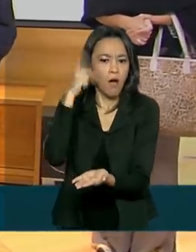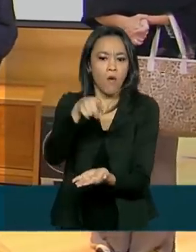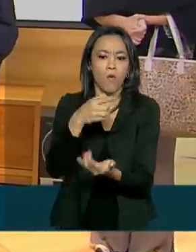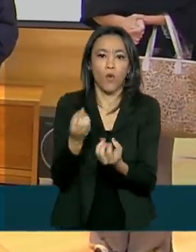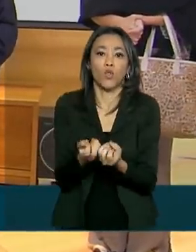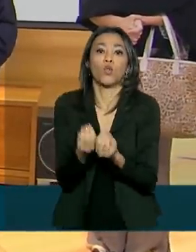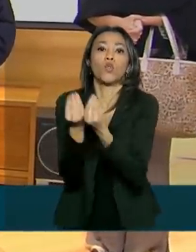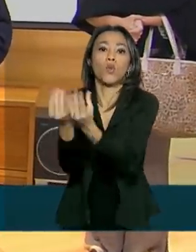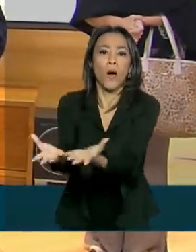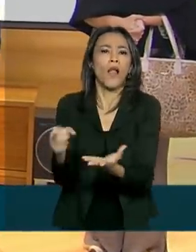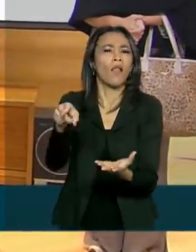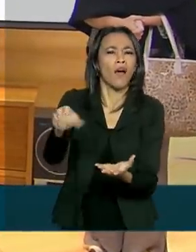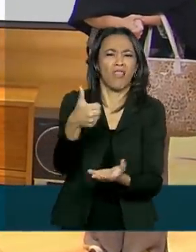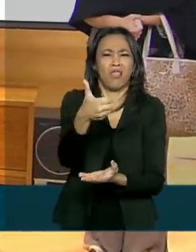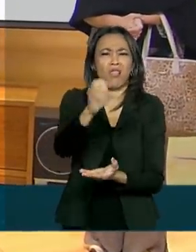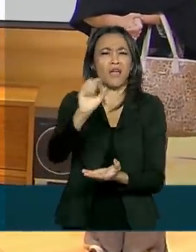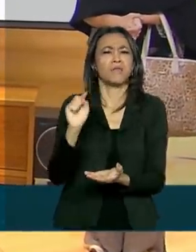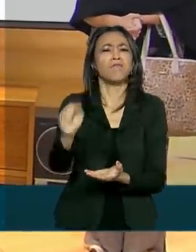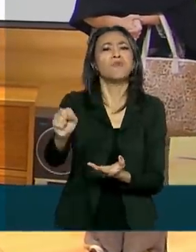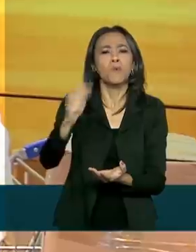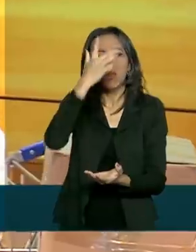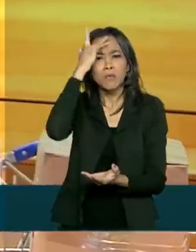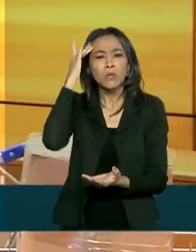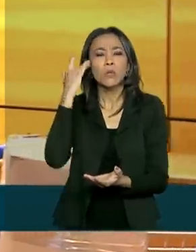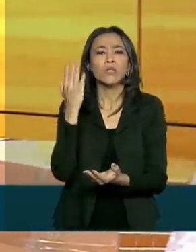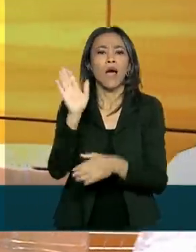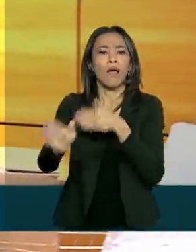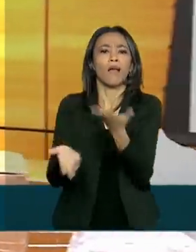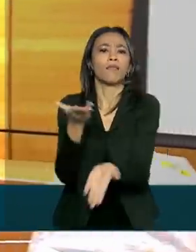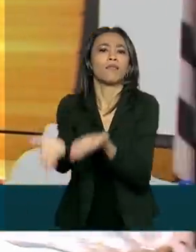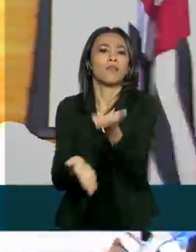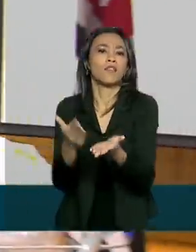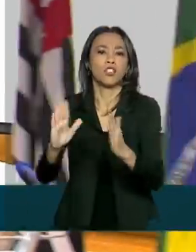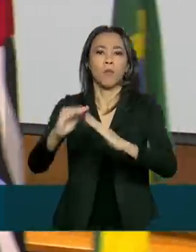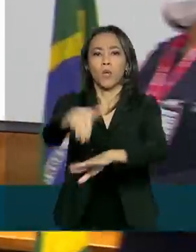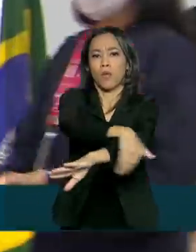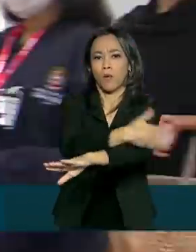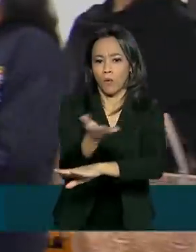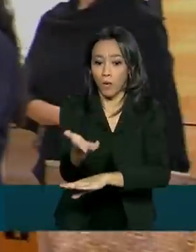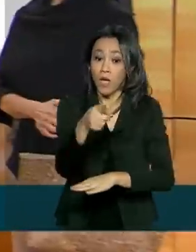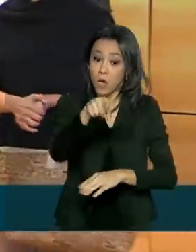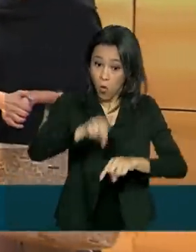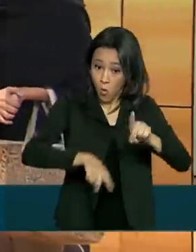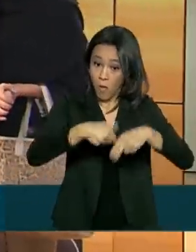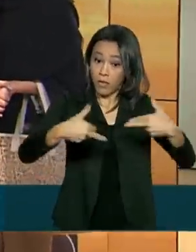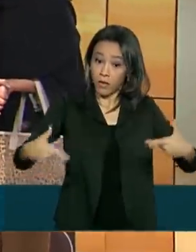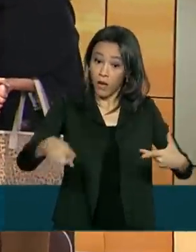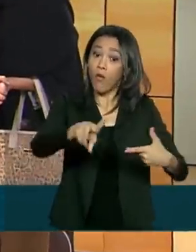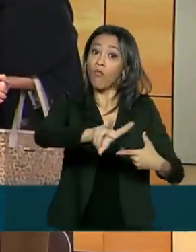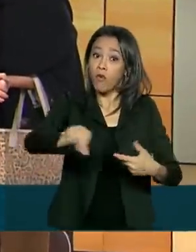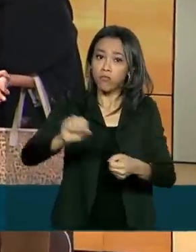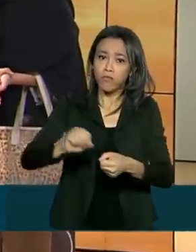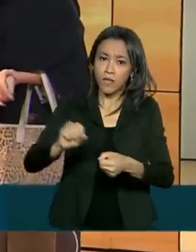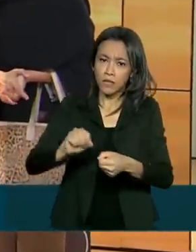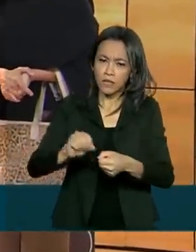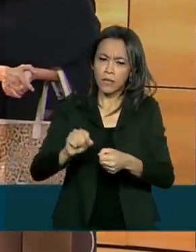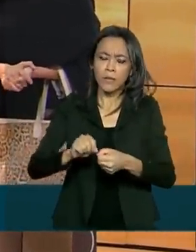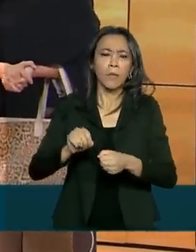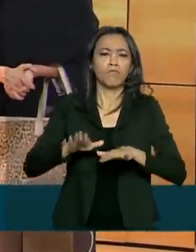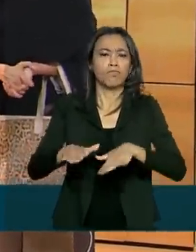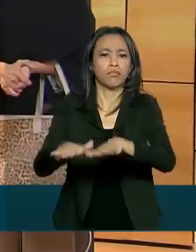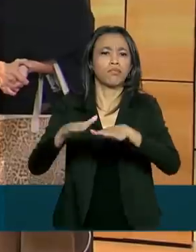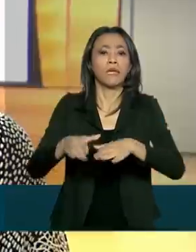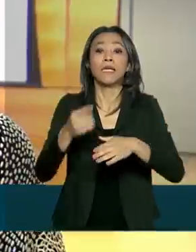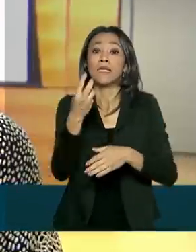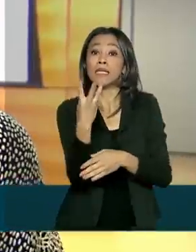cerca de 10 mil pessoas em situação de rua. Com o material, a instituição pretende produzir cerca de 30 mil